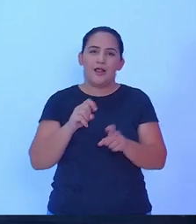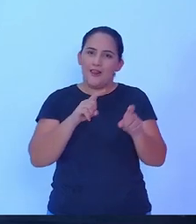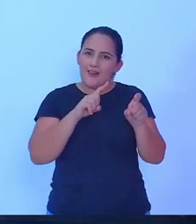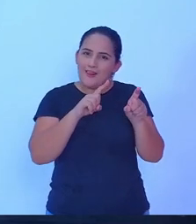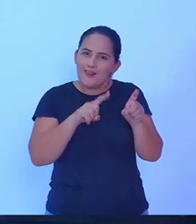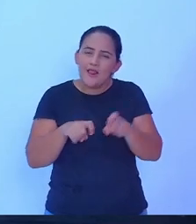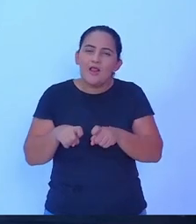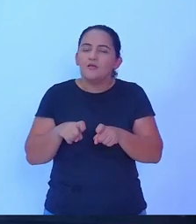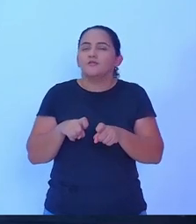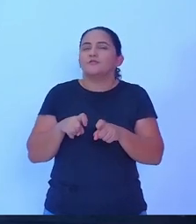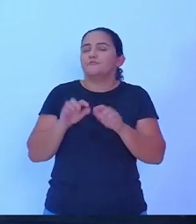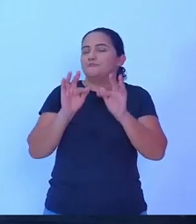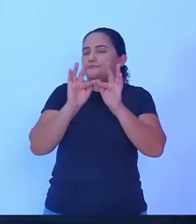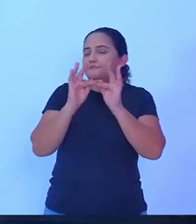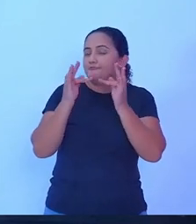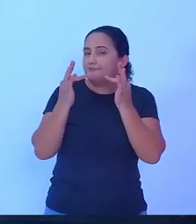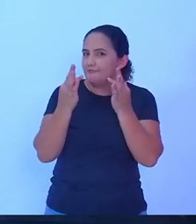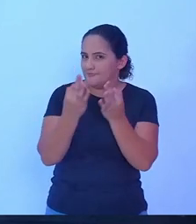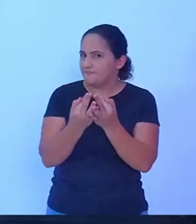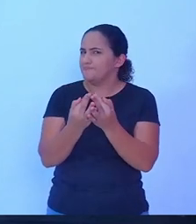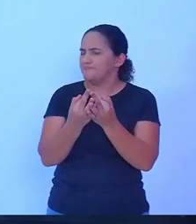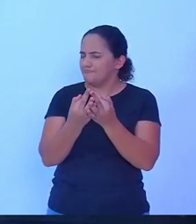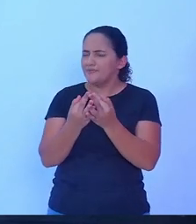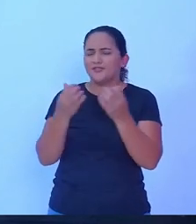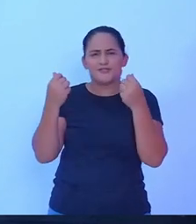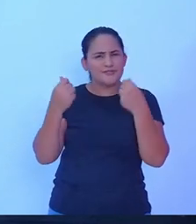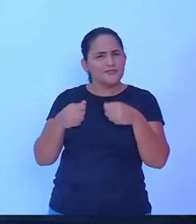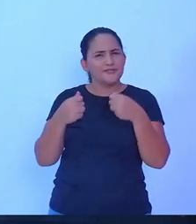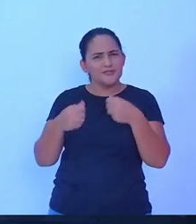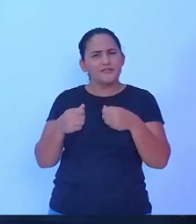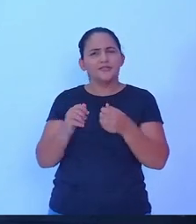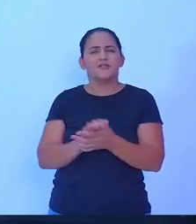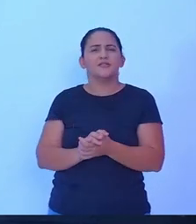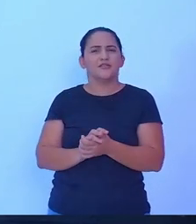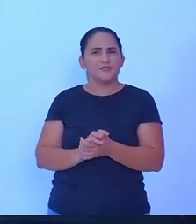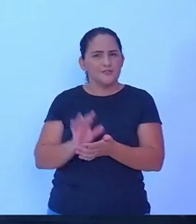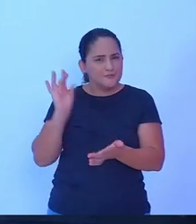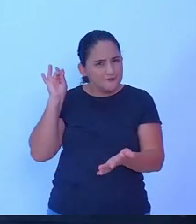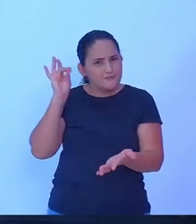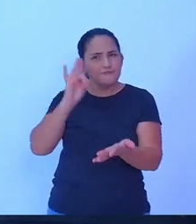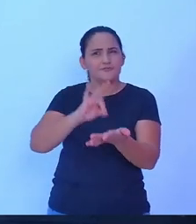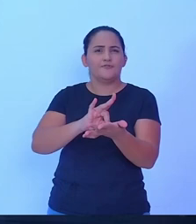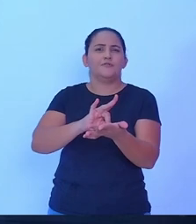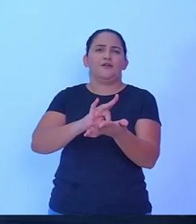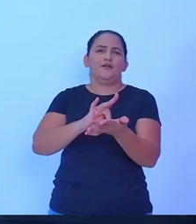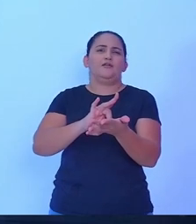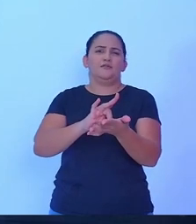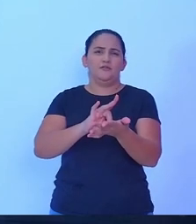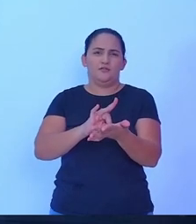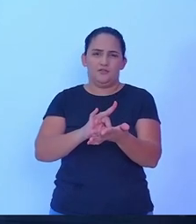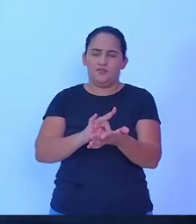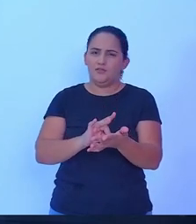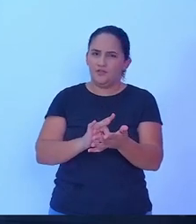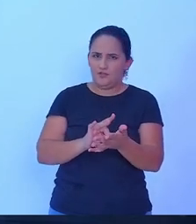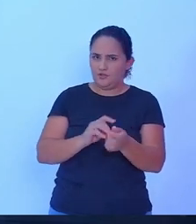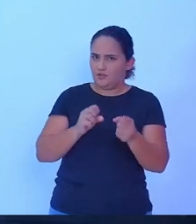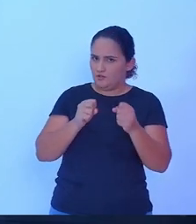familiar é essa que precisa, de fato, do poder público. Eu acompanhei, nesses últimos anos,